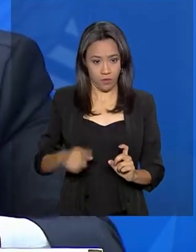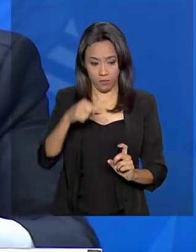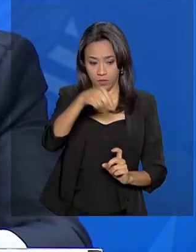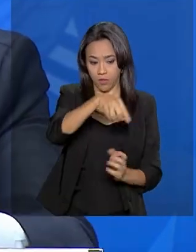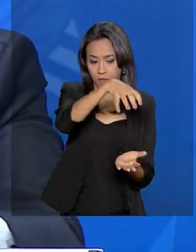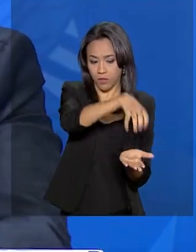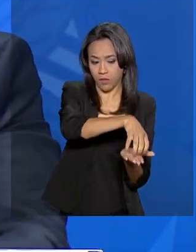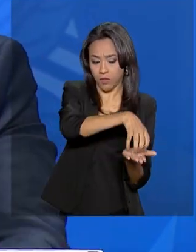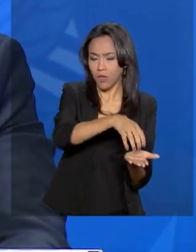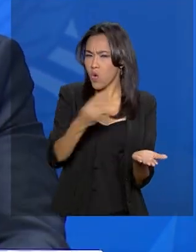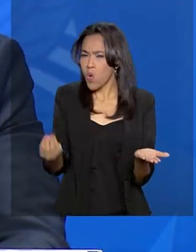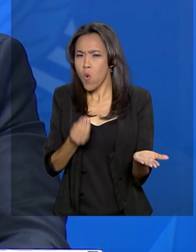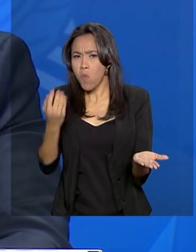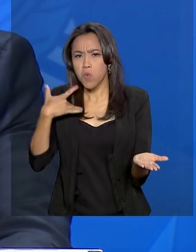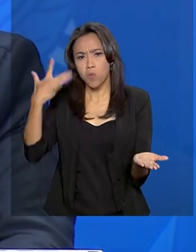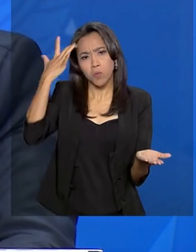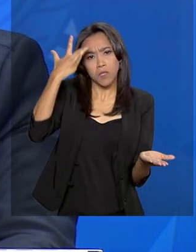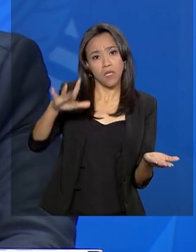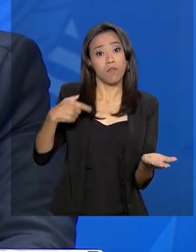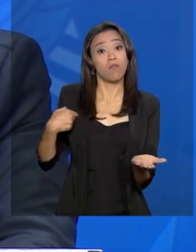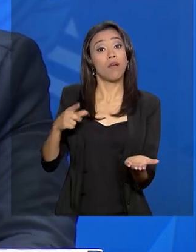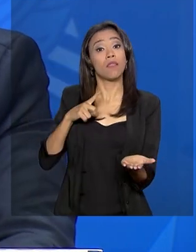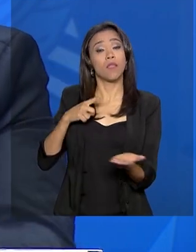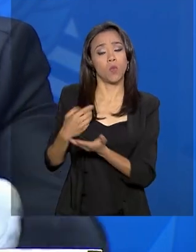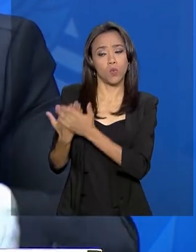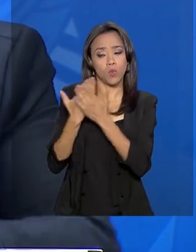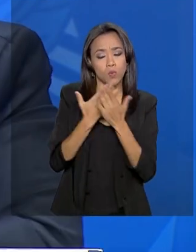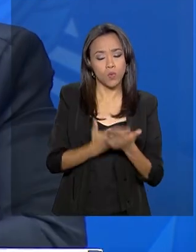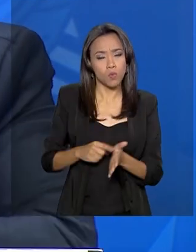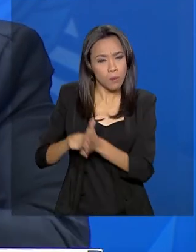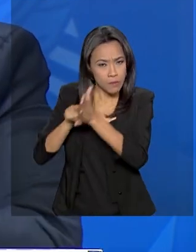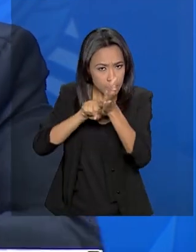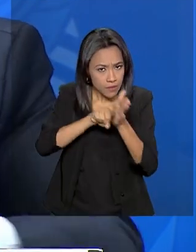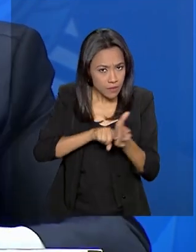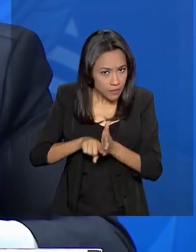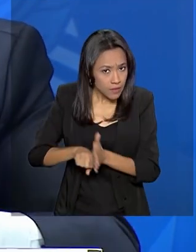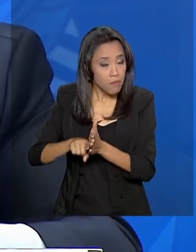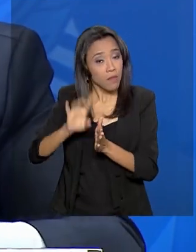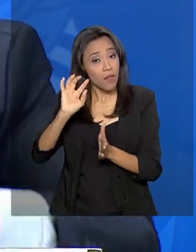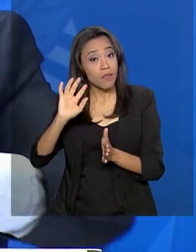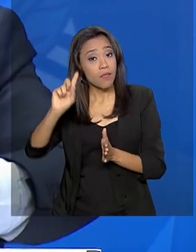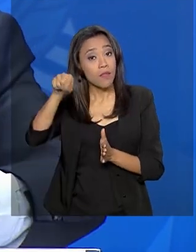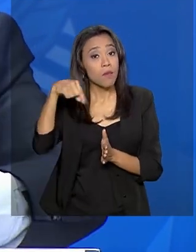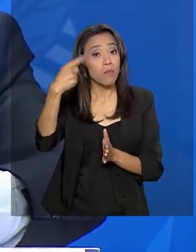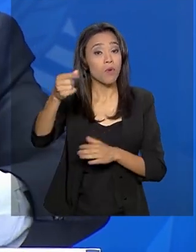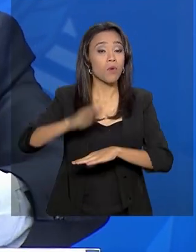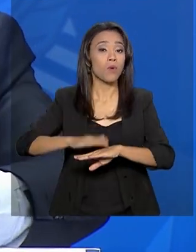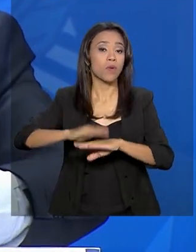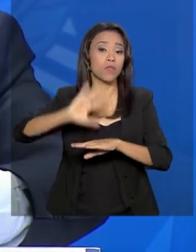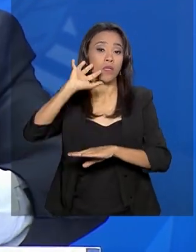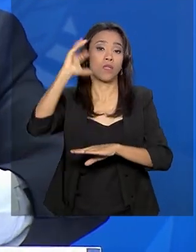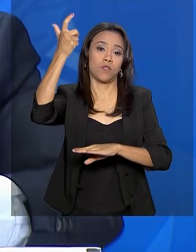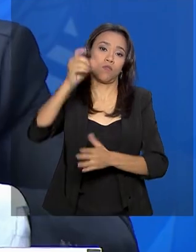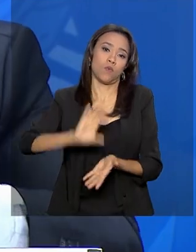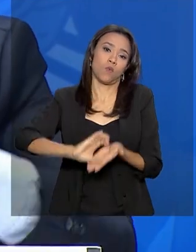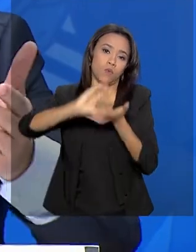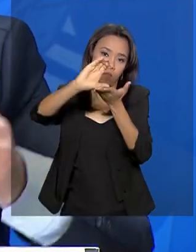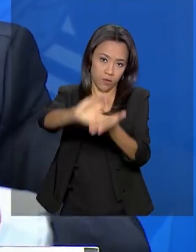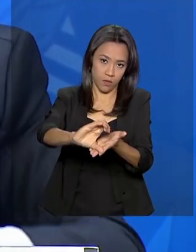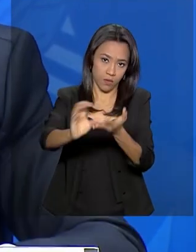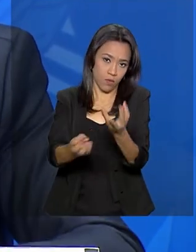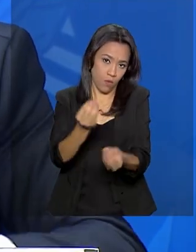O estudo vai dizer o que nós vamos fazer e aí, lá na frente o conselho vai definir de novo qual é o modelo que vai ser tomado. Isso